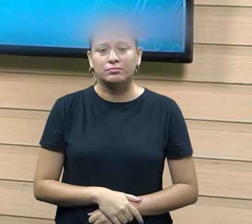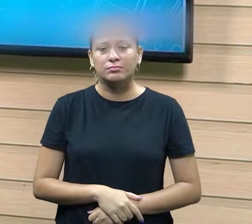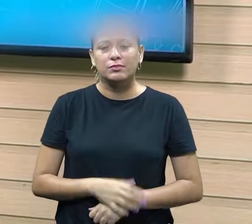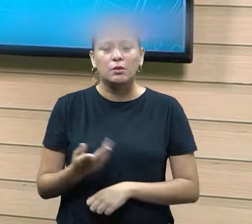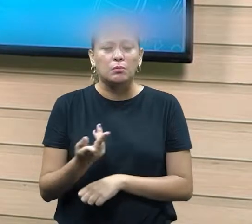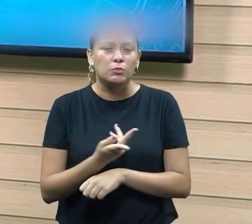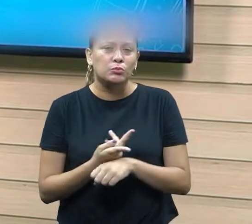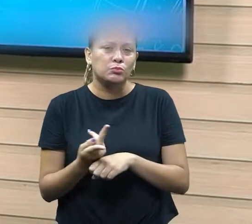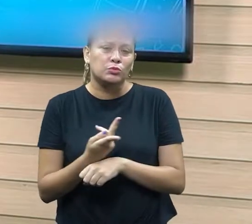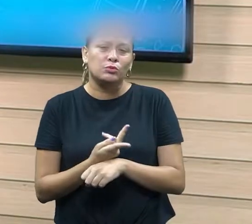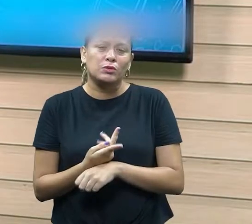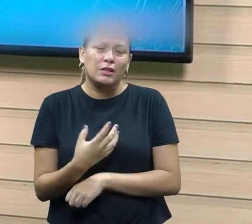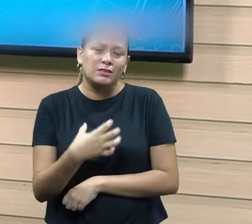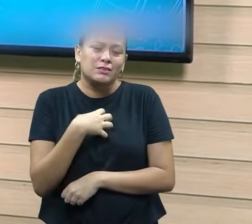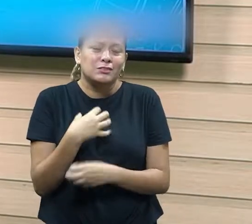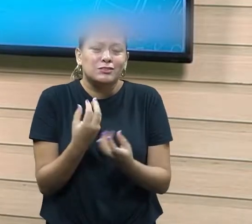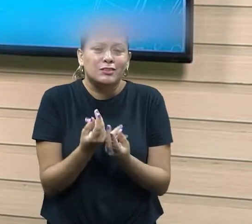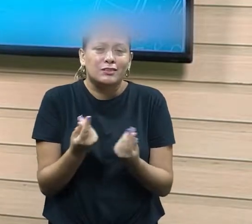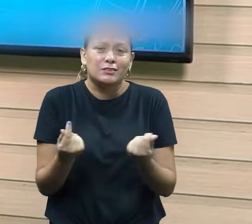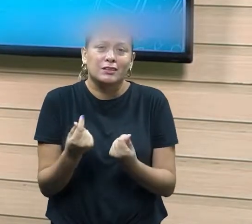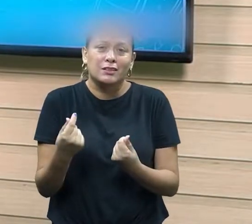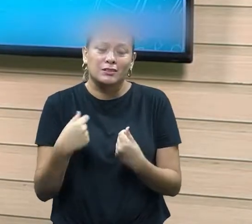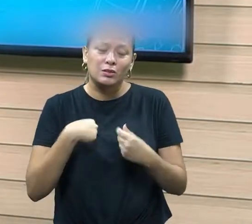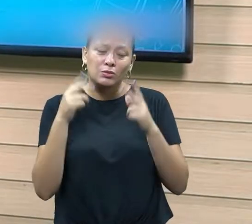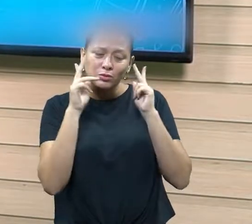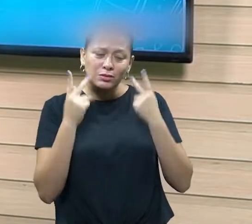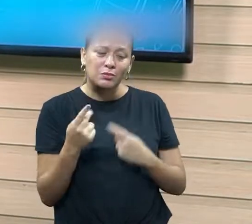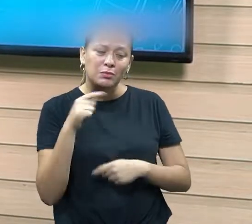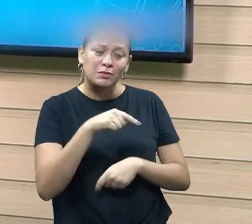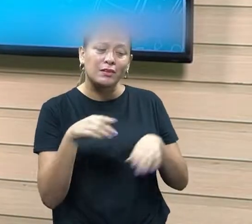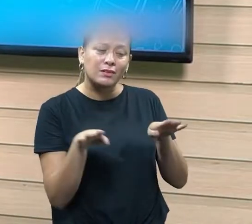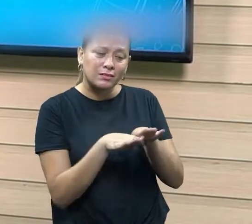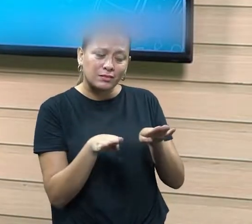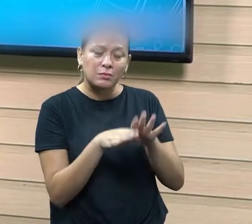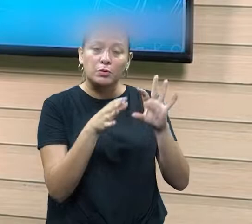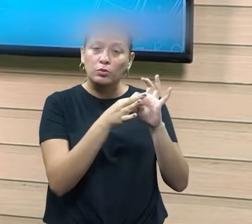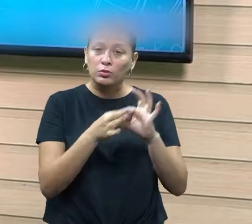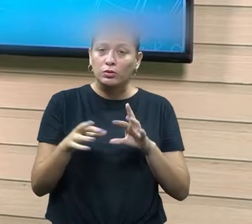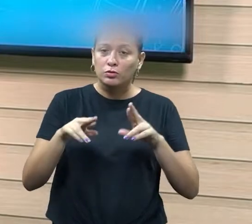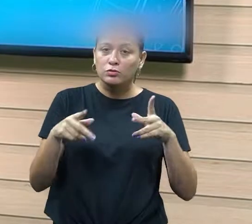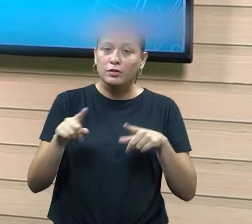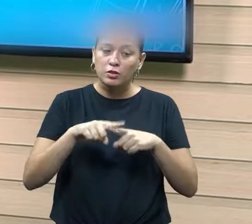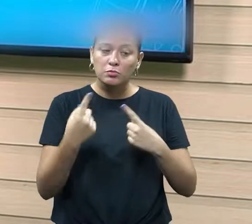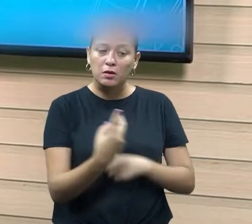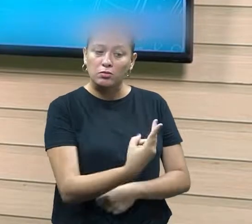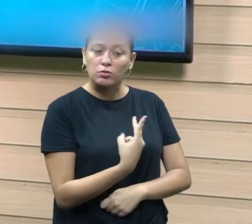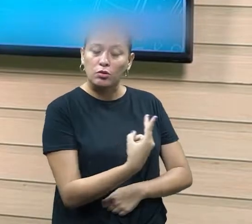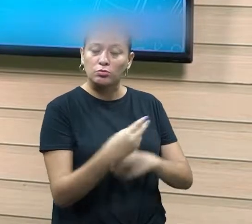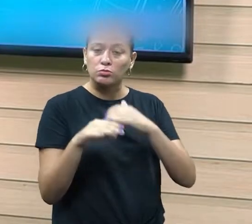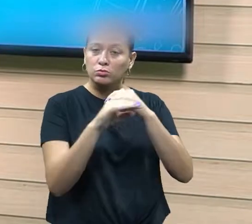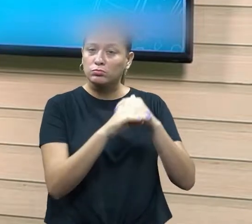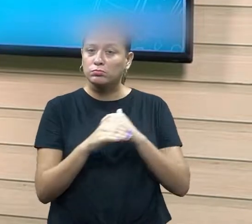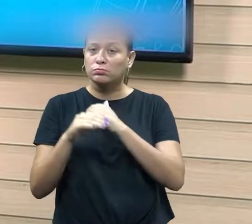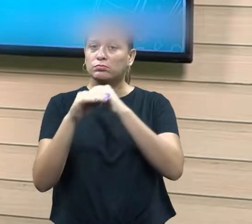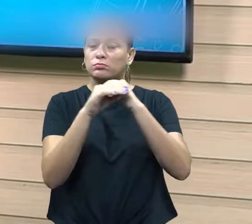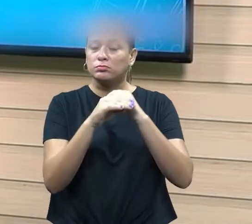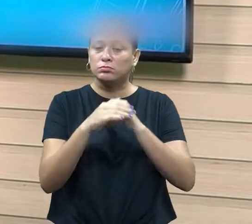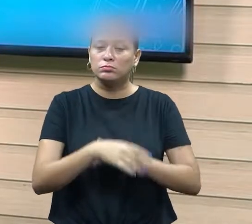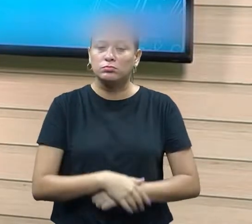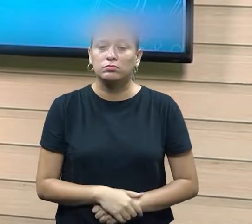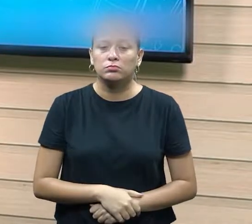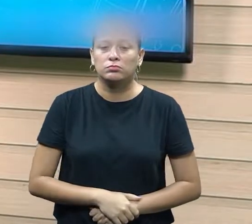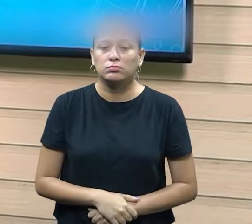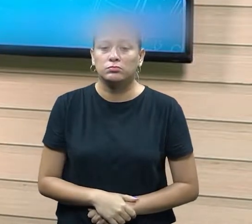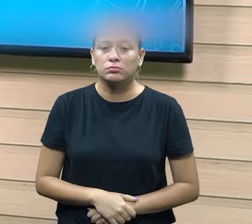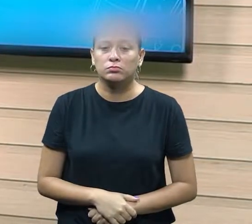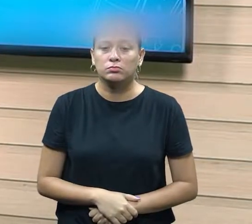essência eu sou um ser humano e também as condições diferenciam mas a gente se iguala no sentido que cada um